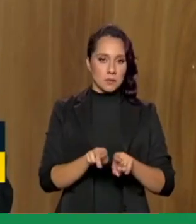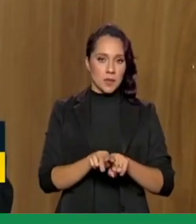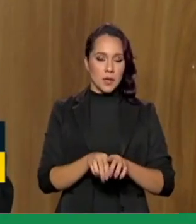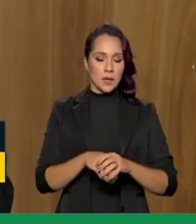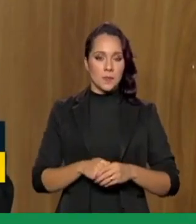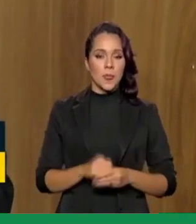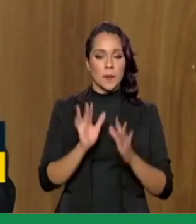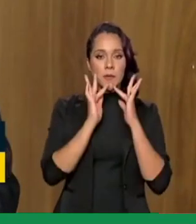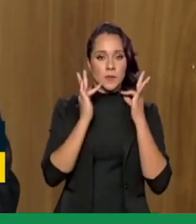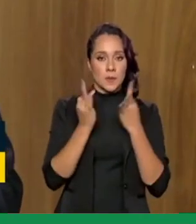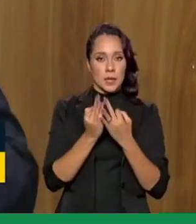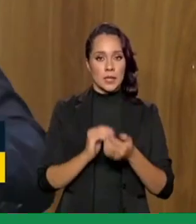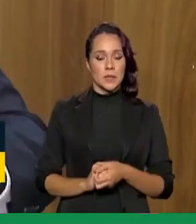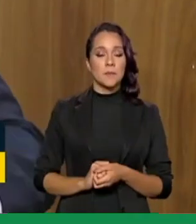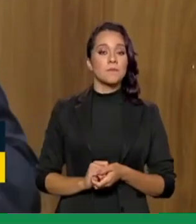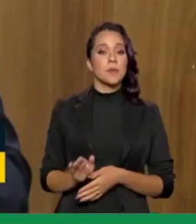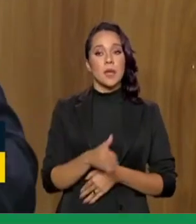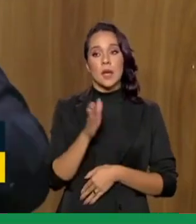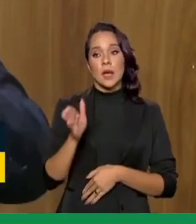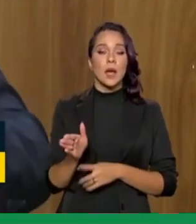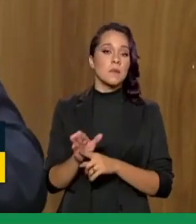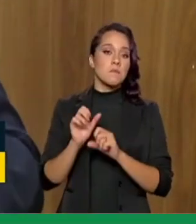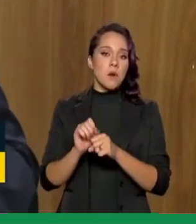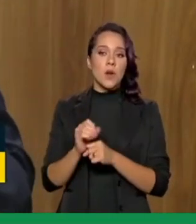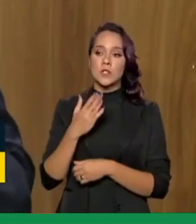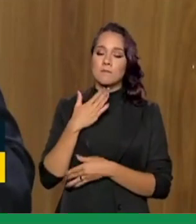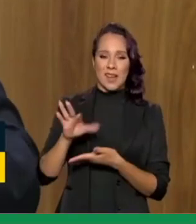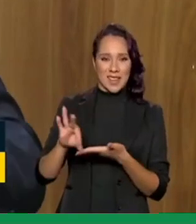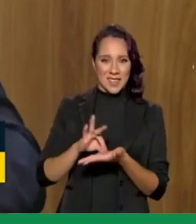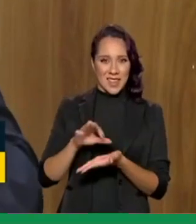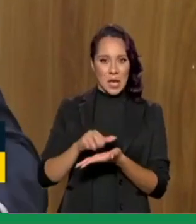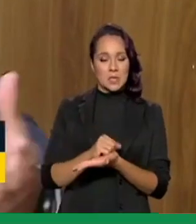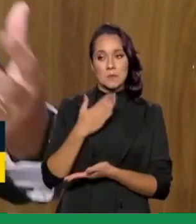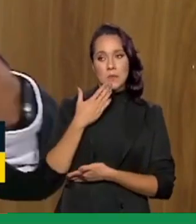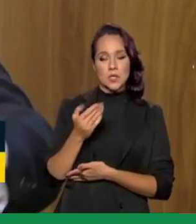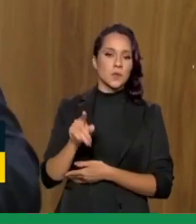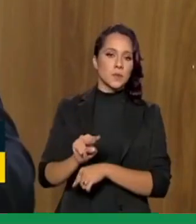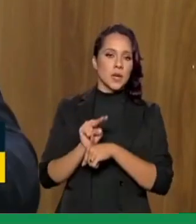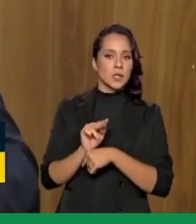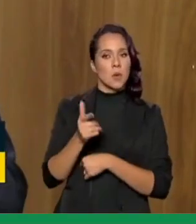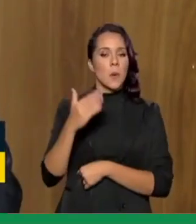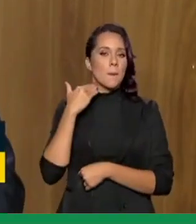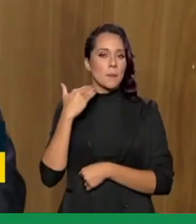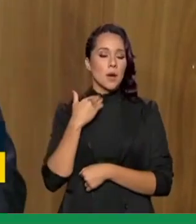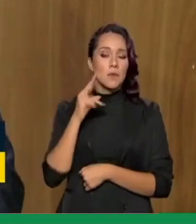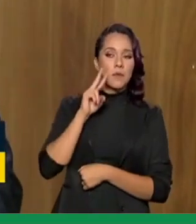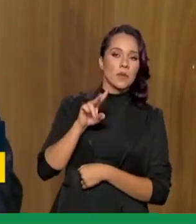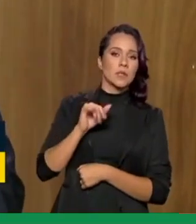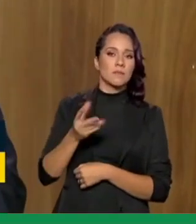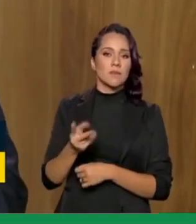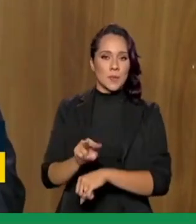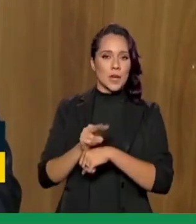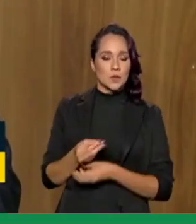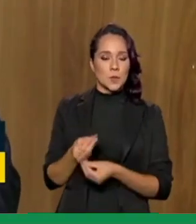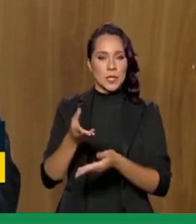consignado para as famílias. A partir daí, elas podem fazer o seu pré-cadastro, se habilitarem, a instituição financeira vai conceder o crédito